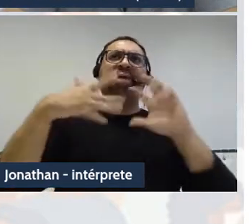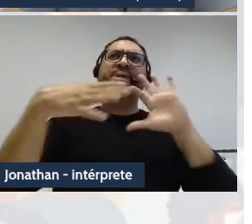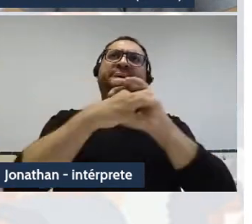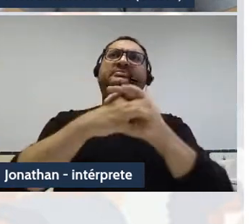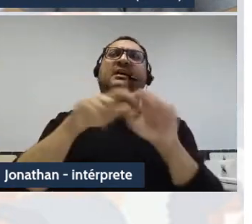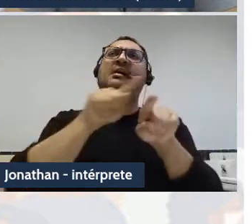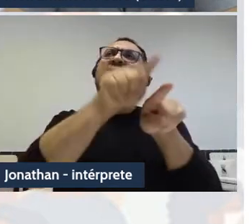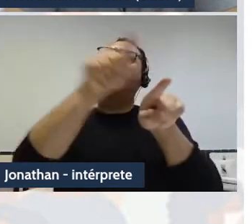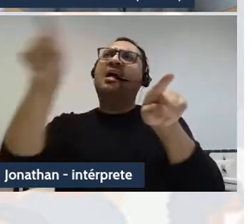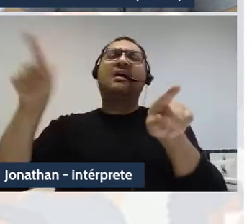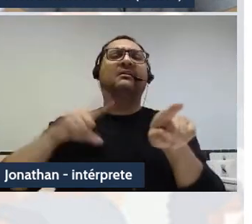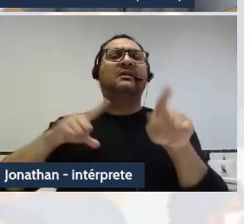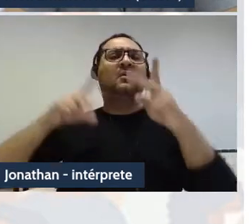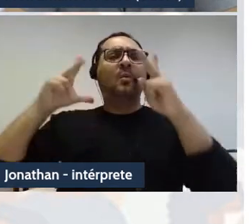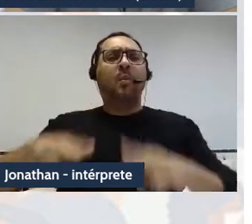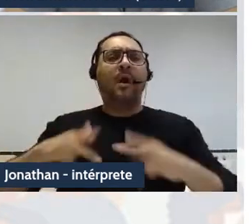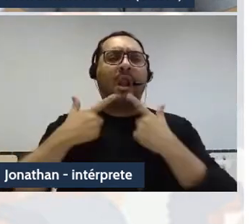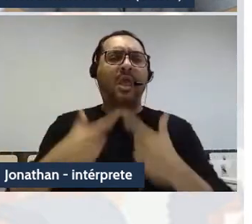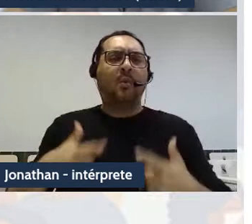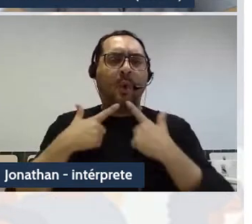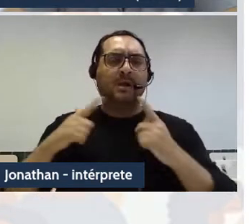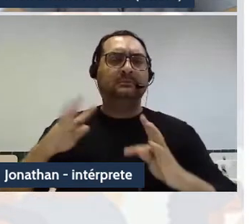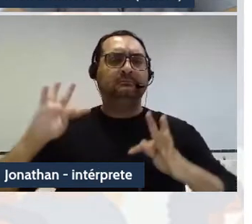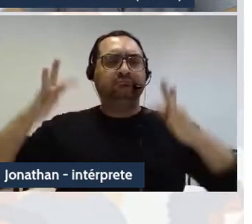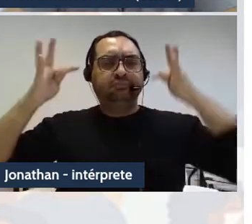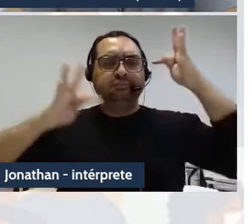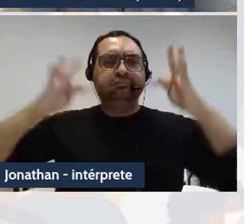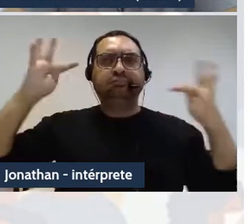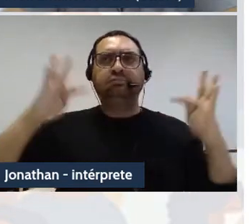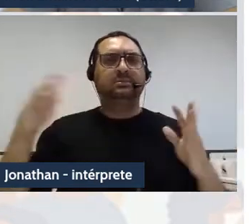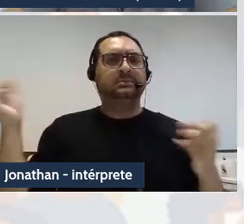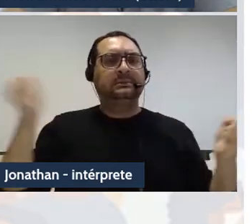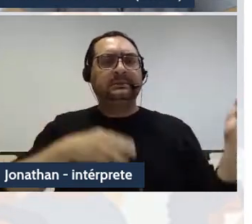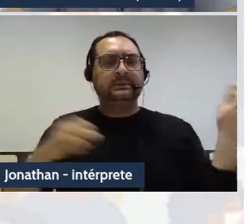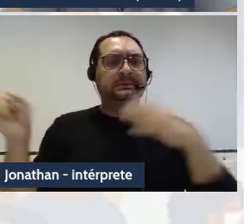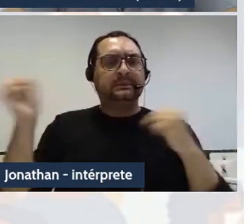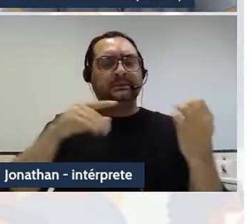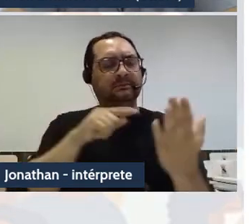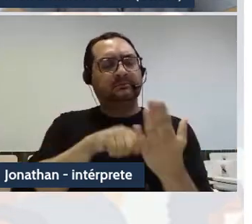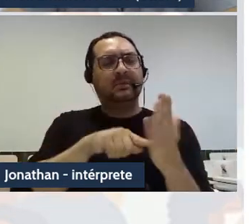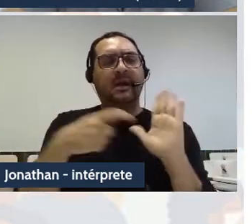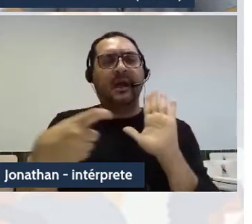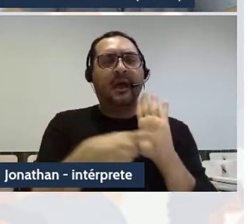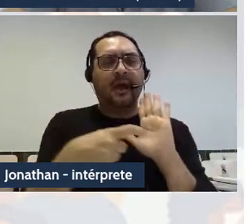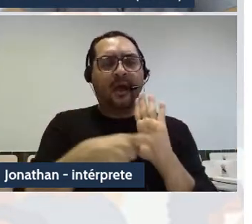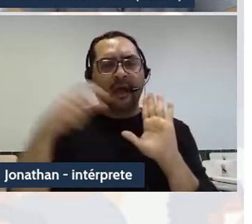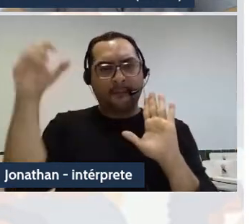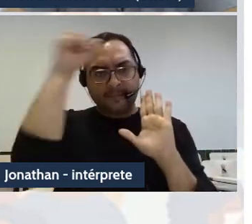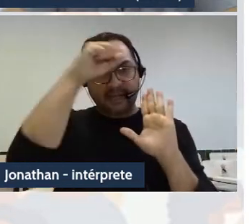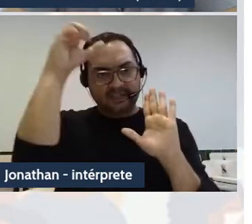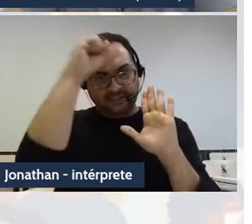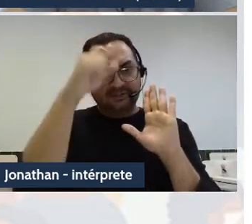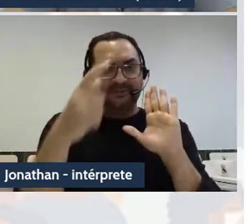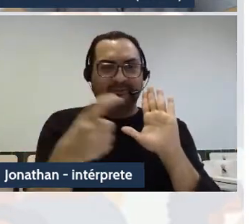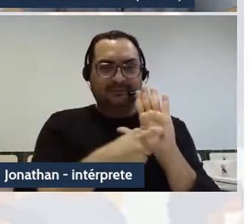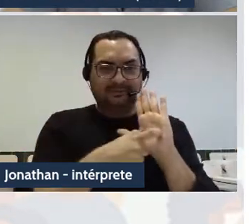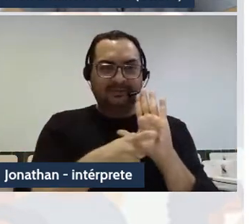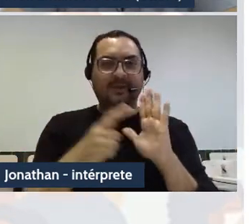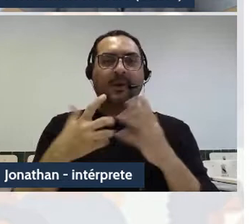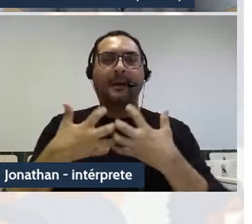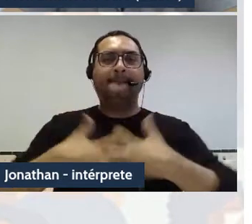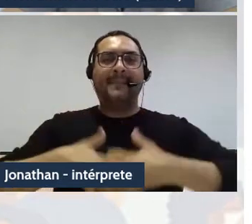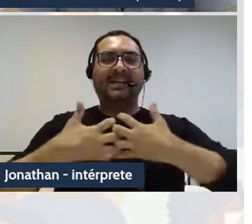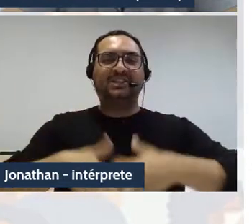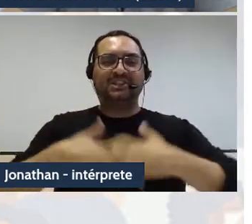que trabalham com o aprimoramento de diversos modelos de aprendizagem de máquina, os famosos machine learning,